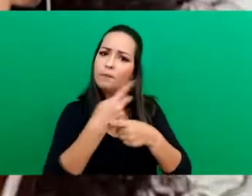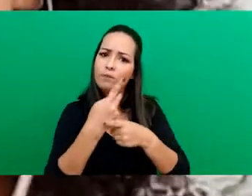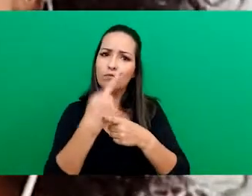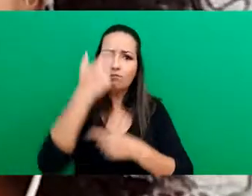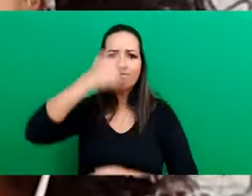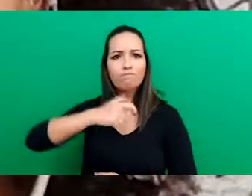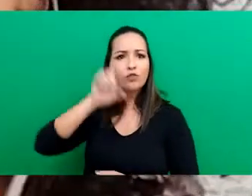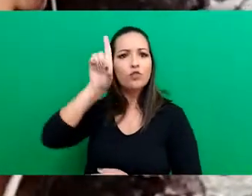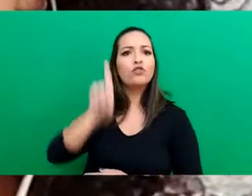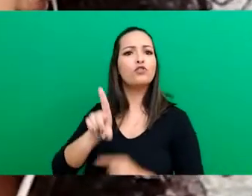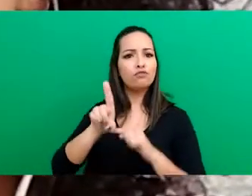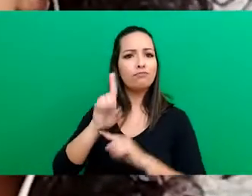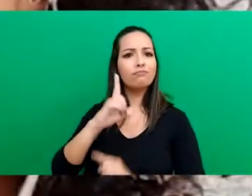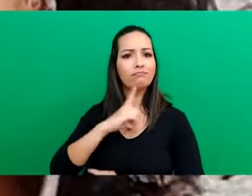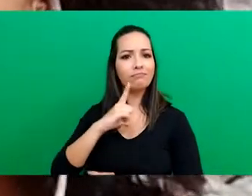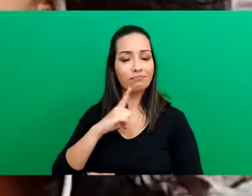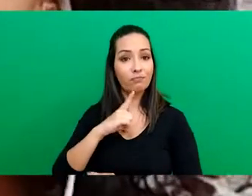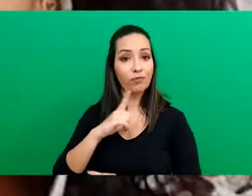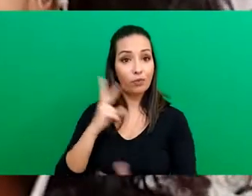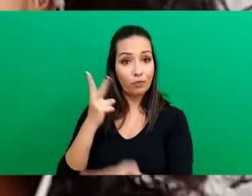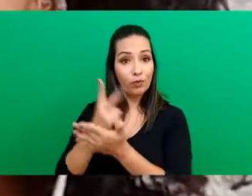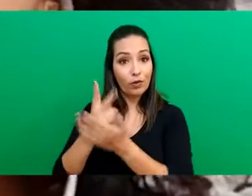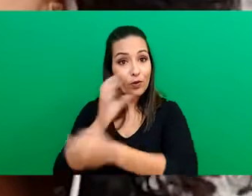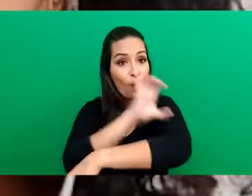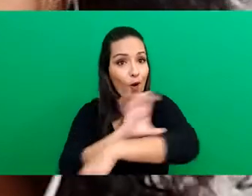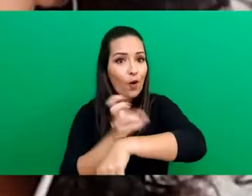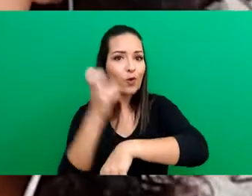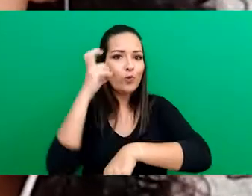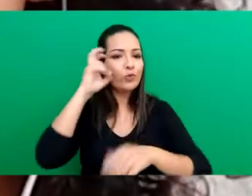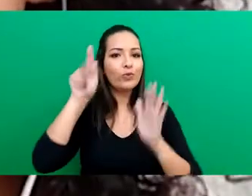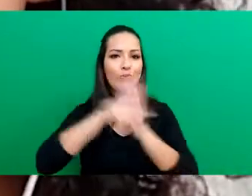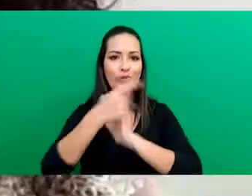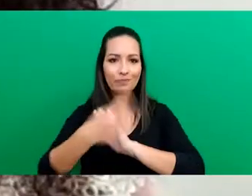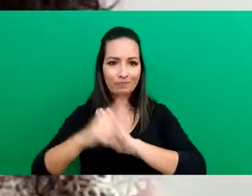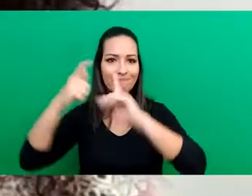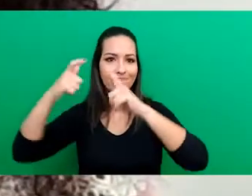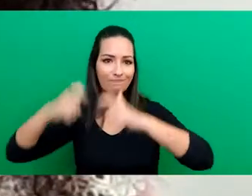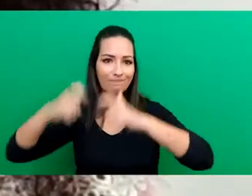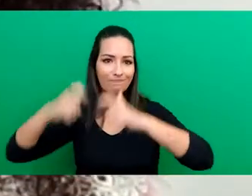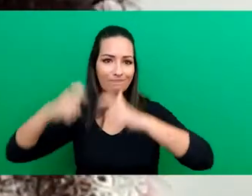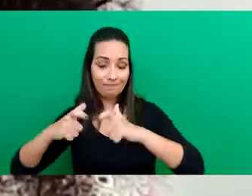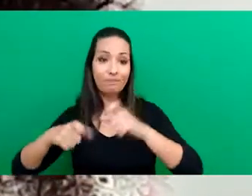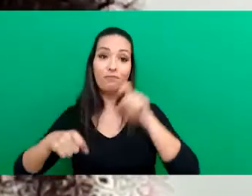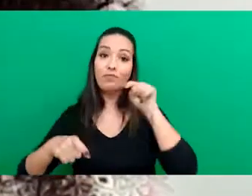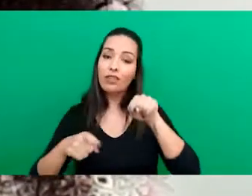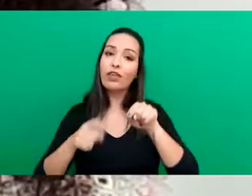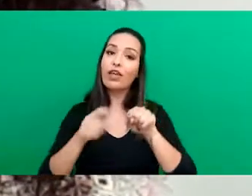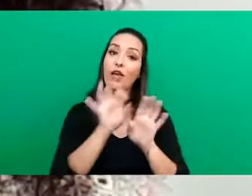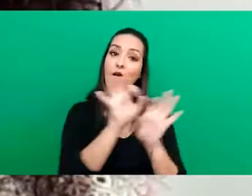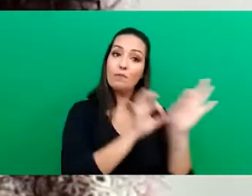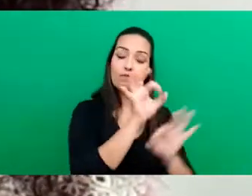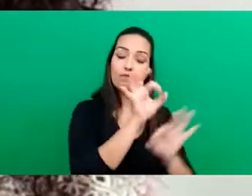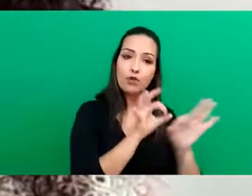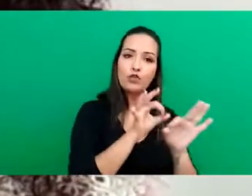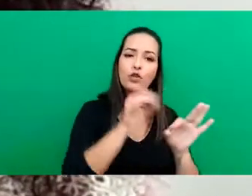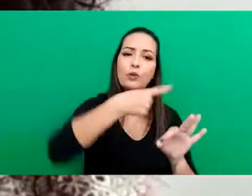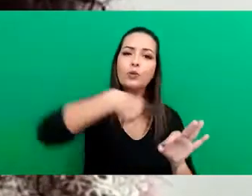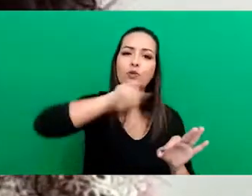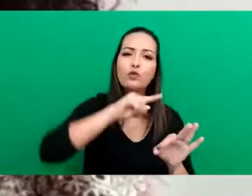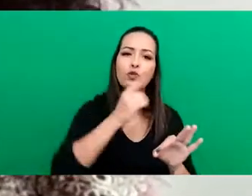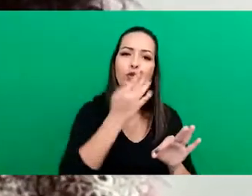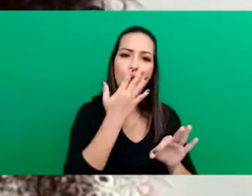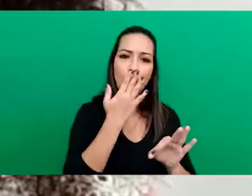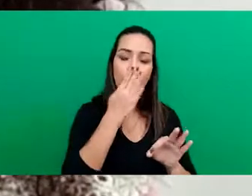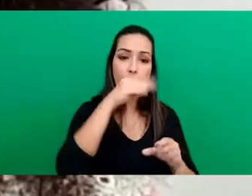promovessem a manutenção dessa cultura nessa localidade. O projeto É da Nossa Cor, de Santa Catarina,